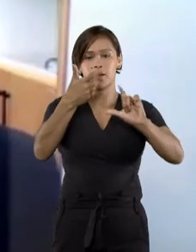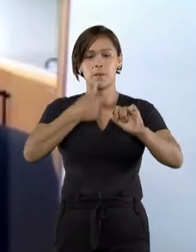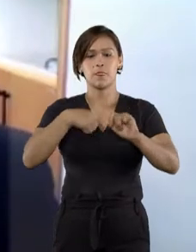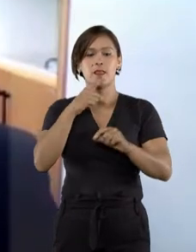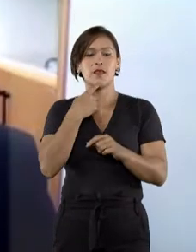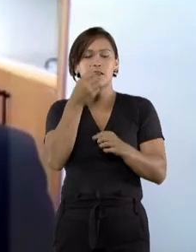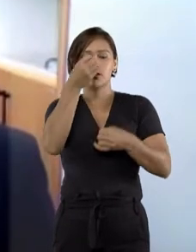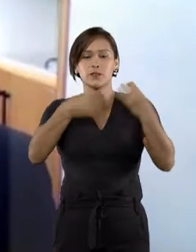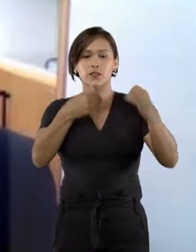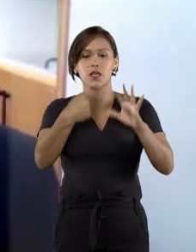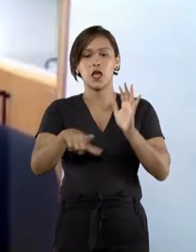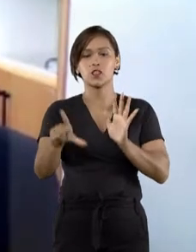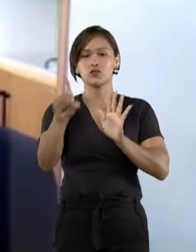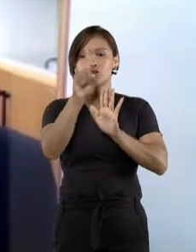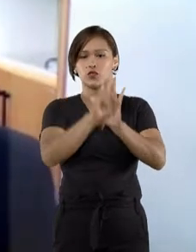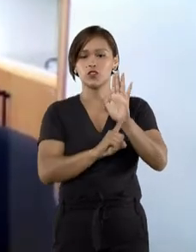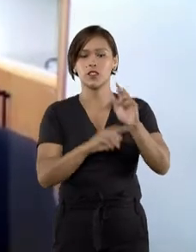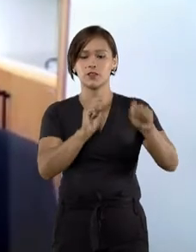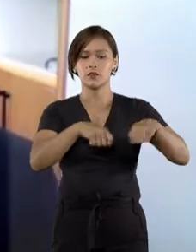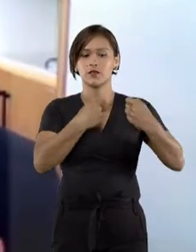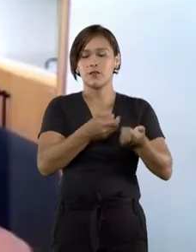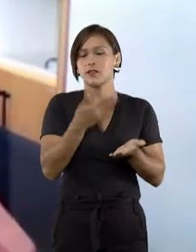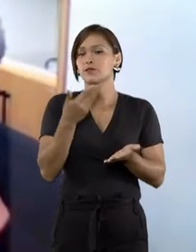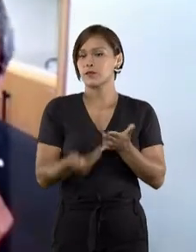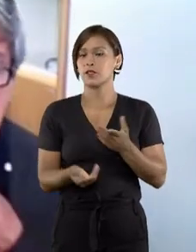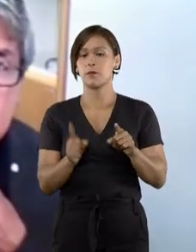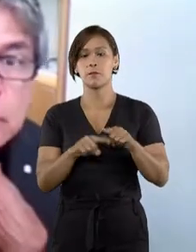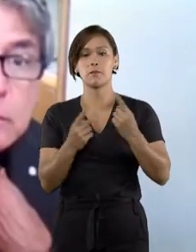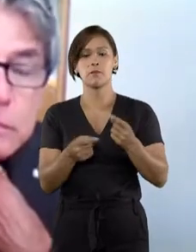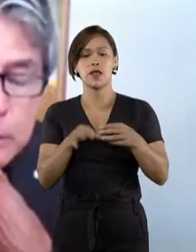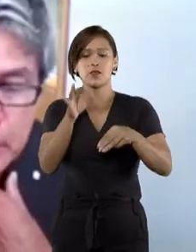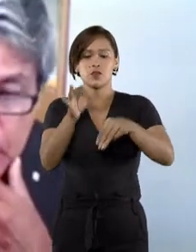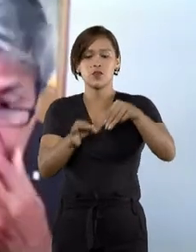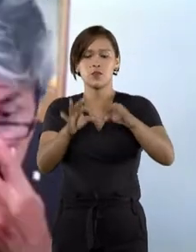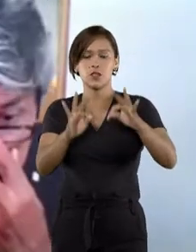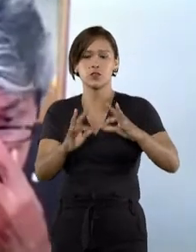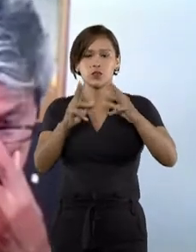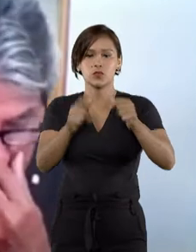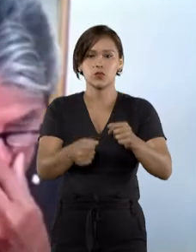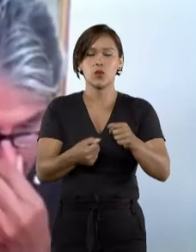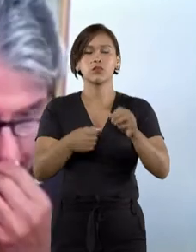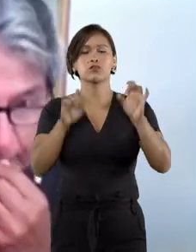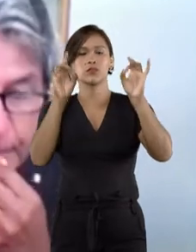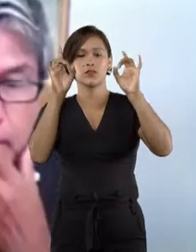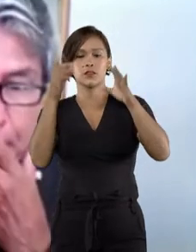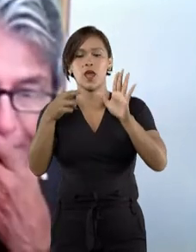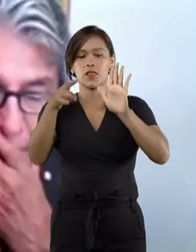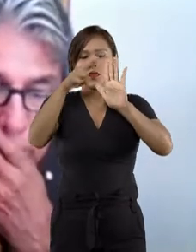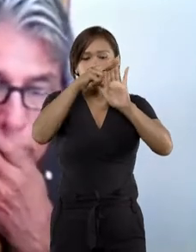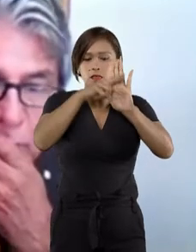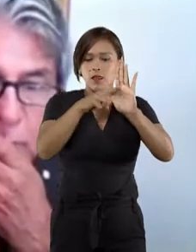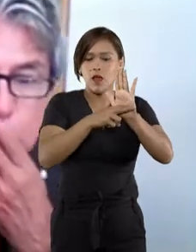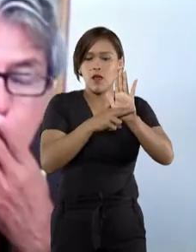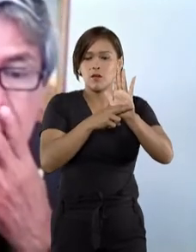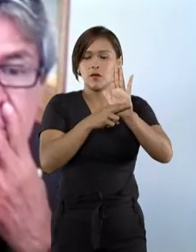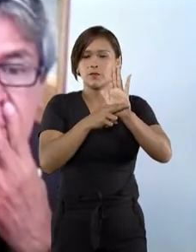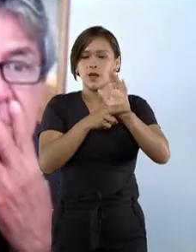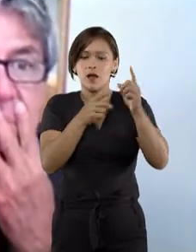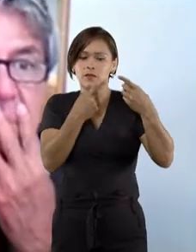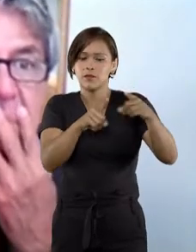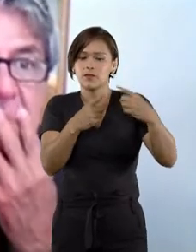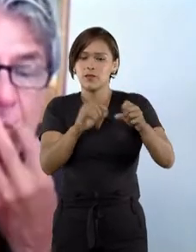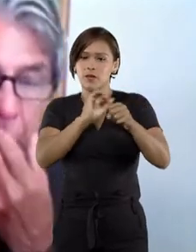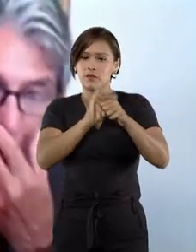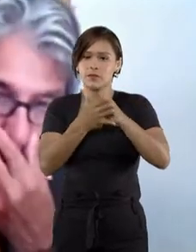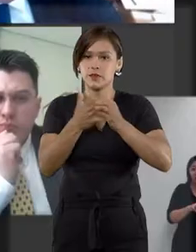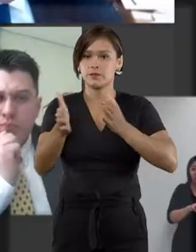alegando que o direito de defesa seria prejudicado. Mas os ministros destacaram que o tribunal determinou normas para enfrentar a pandemia da